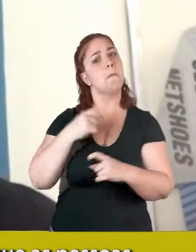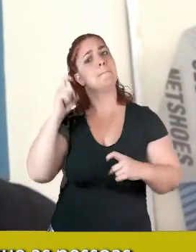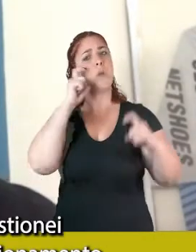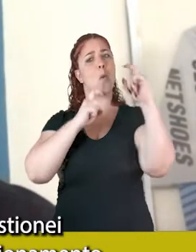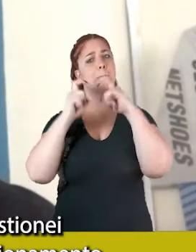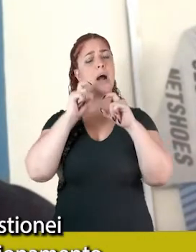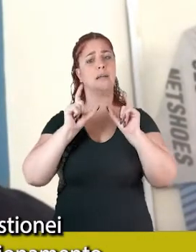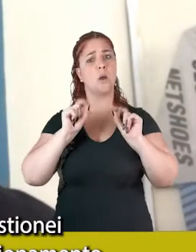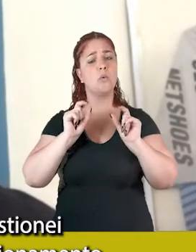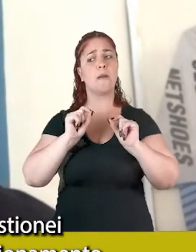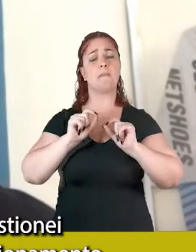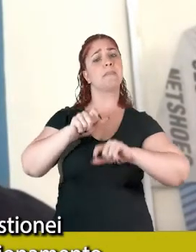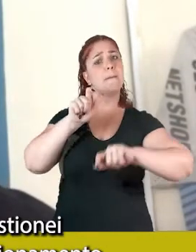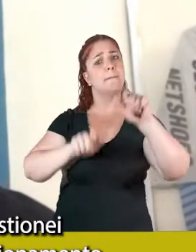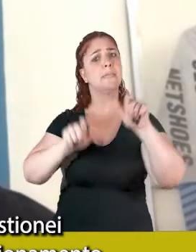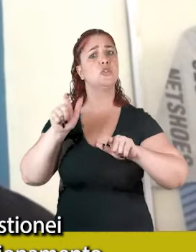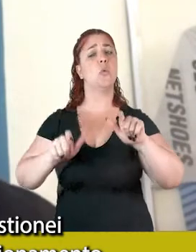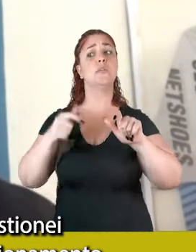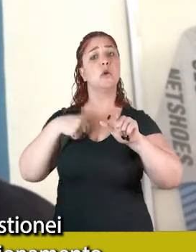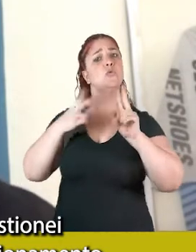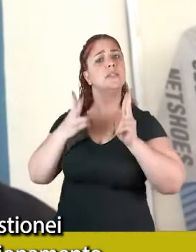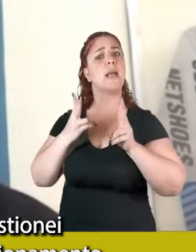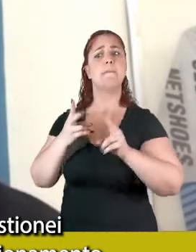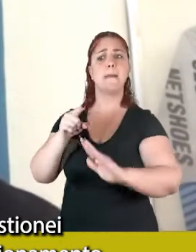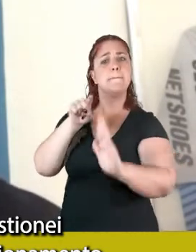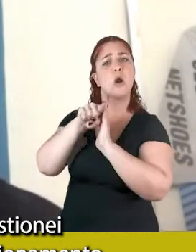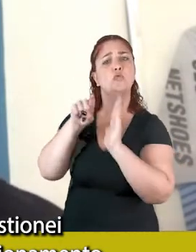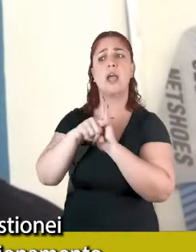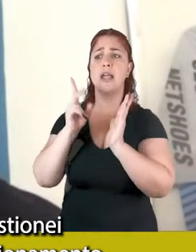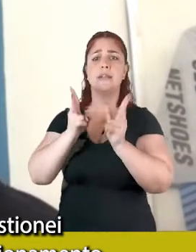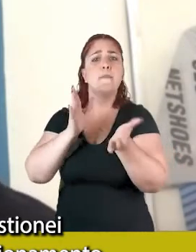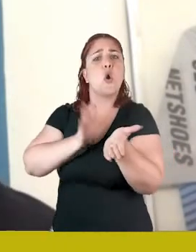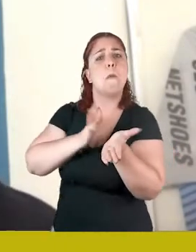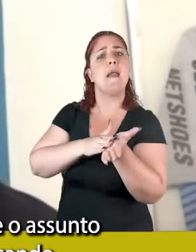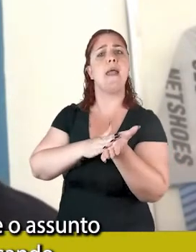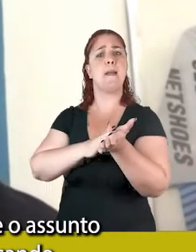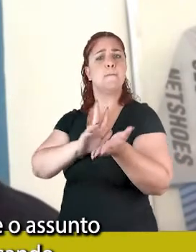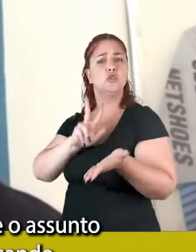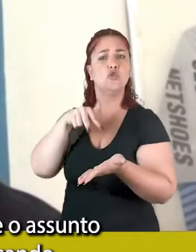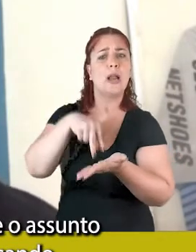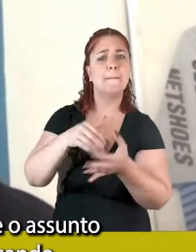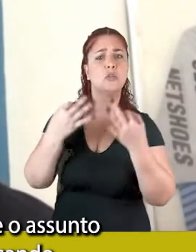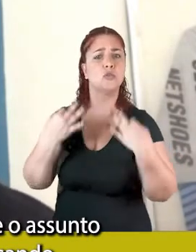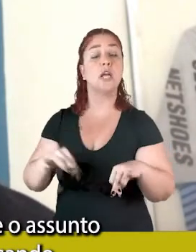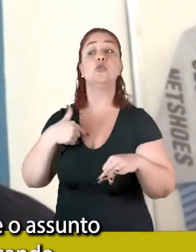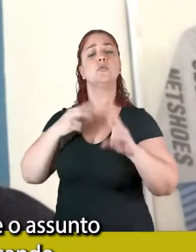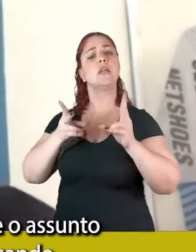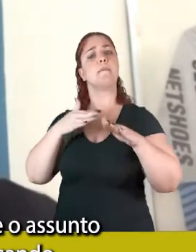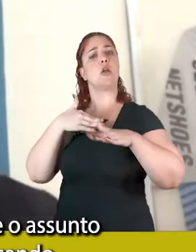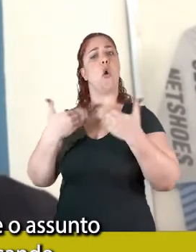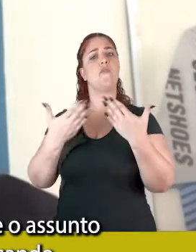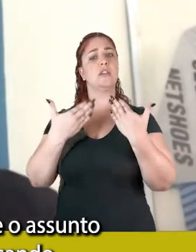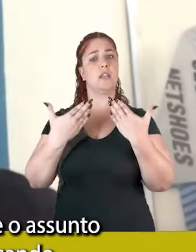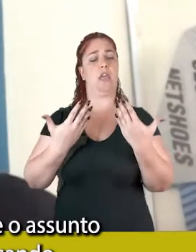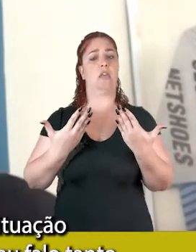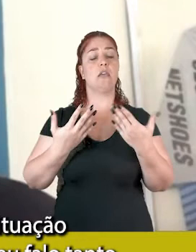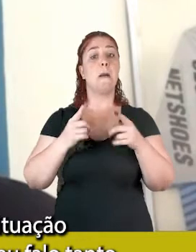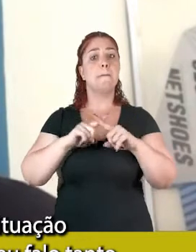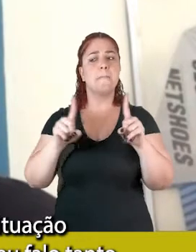as pessoas que eu sempre questionei, sempre cobrei um posicionamento, sempre conversei sobre assunto, ficar me vendo passar